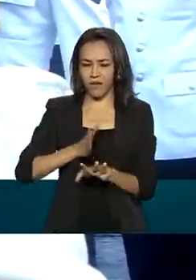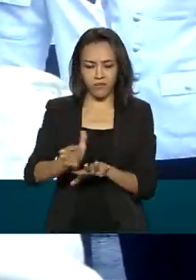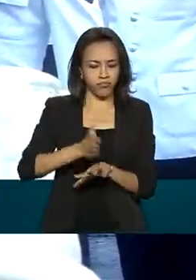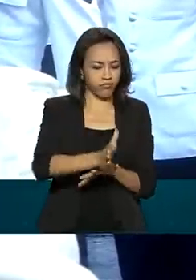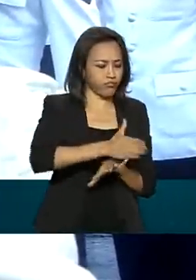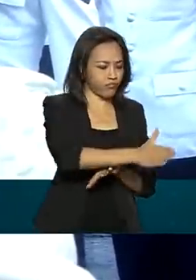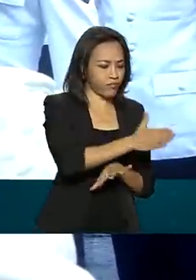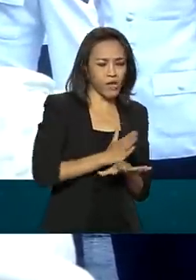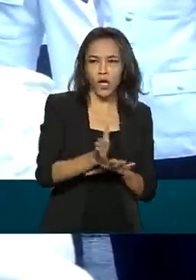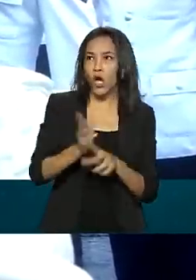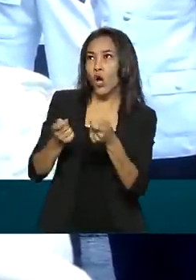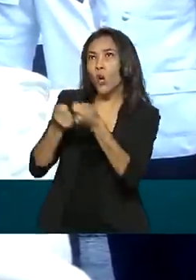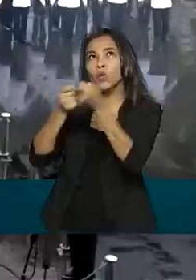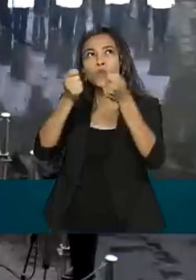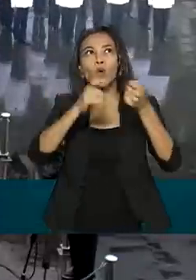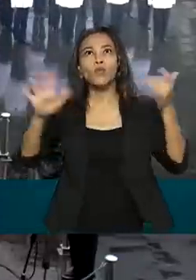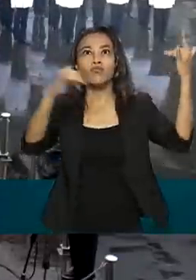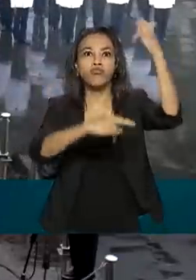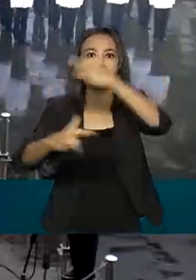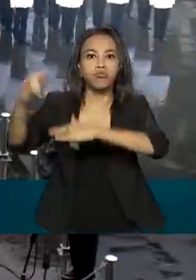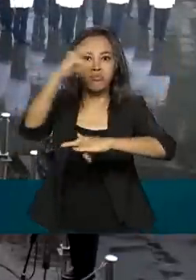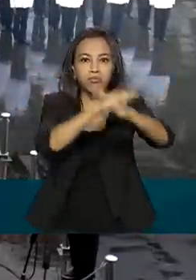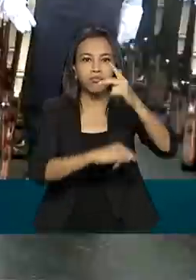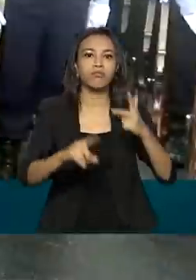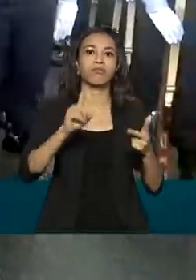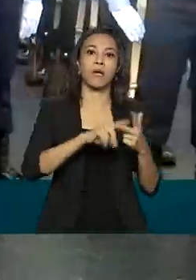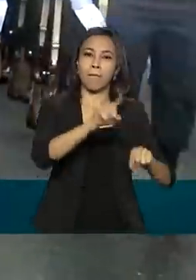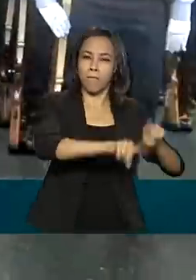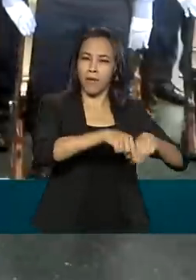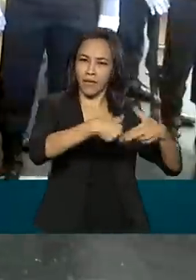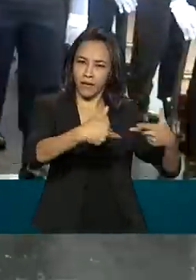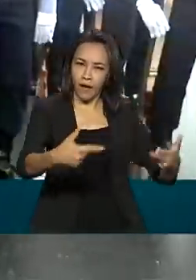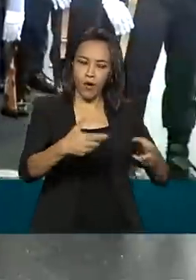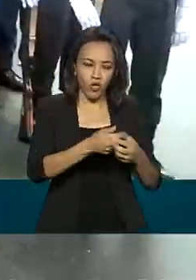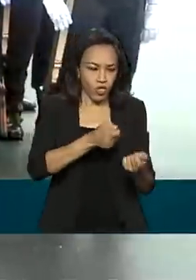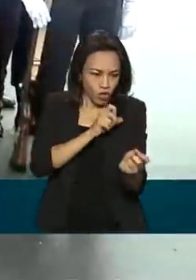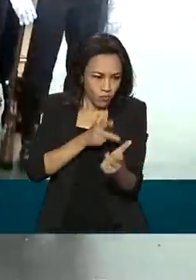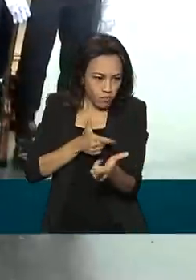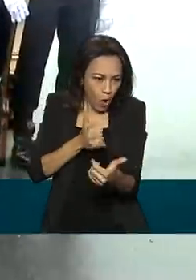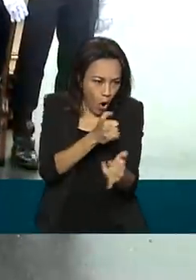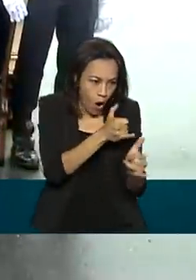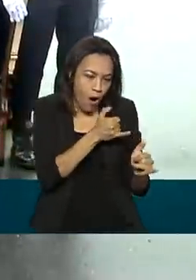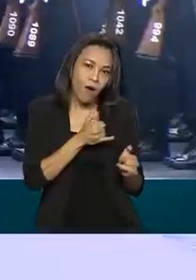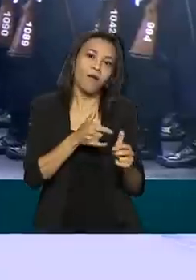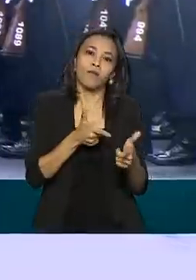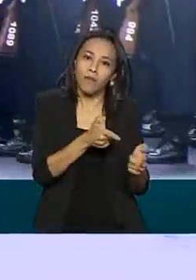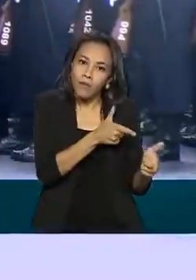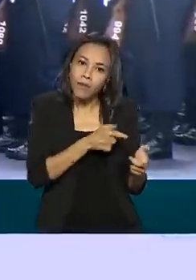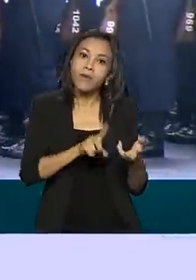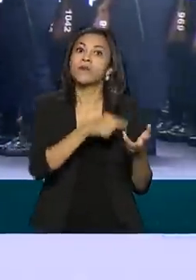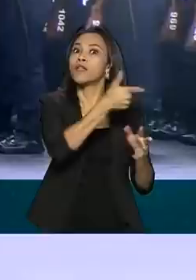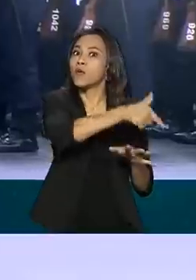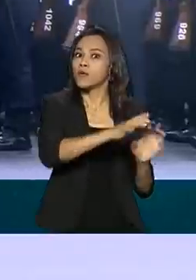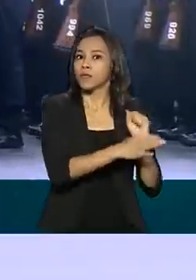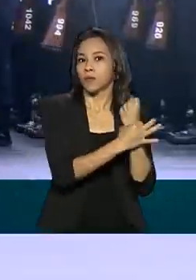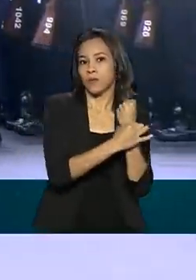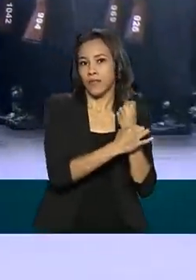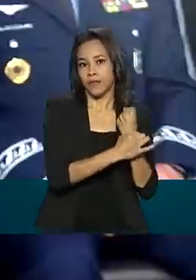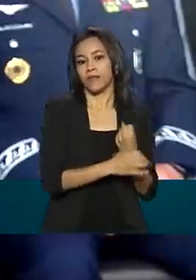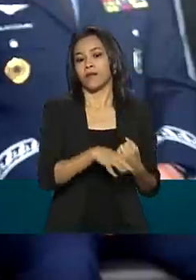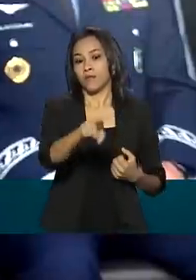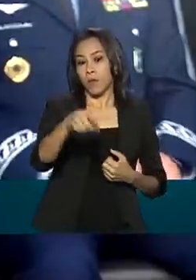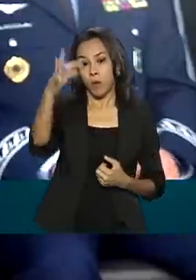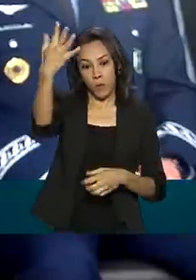como controle de tráfego aéreo, equipamento de voo, material bélico e a guarda de segurança. O presidente Jair